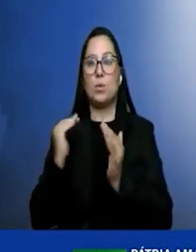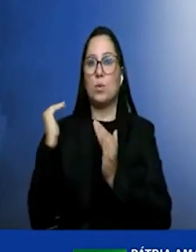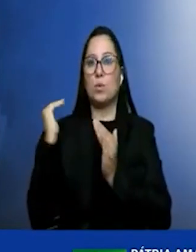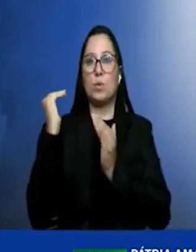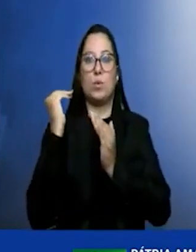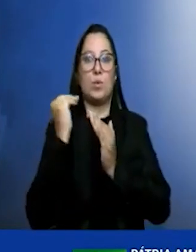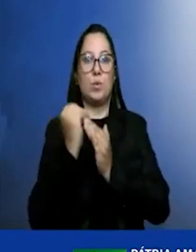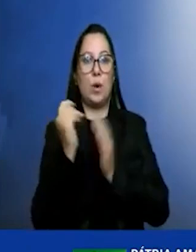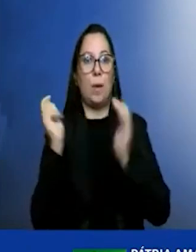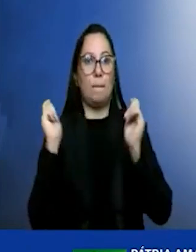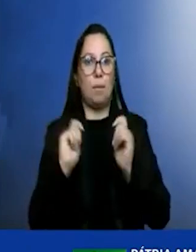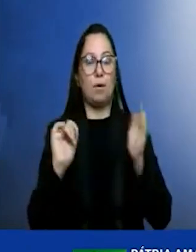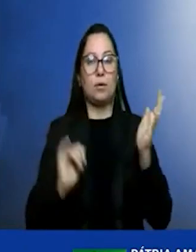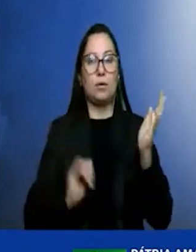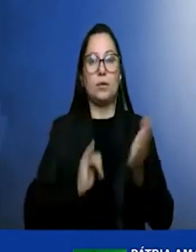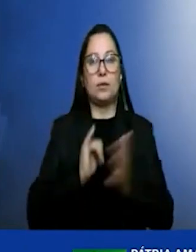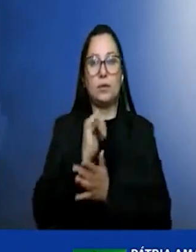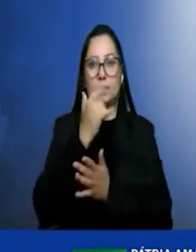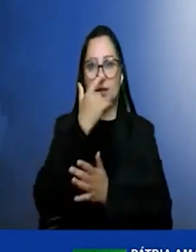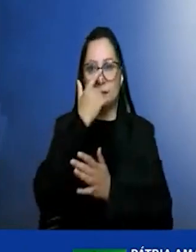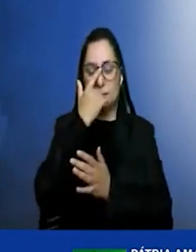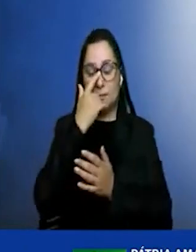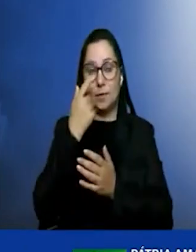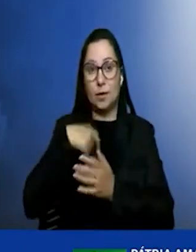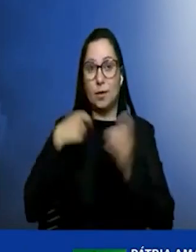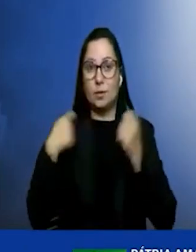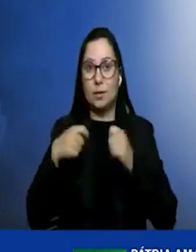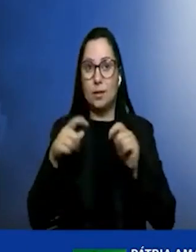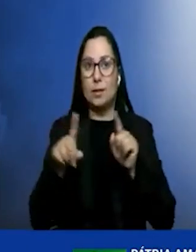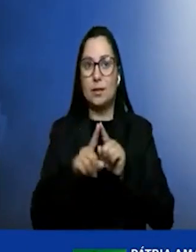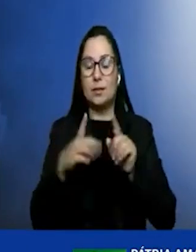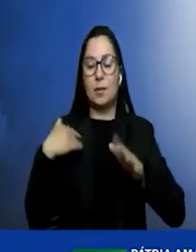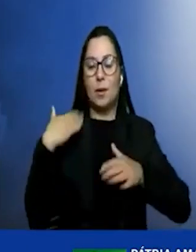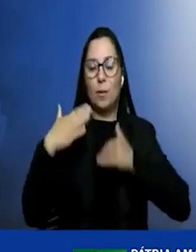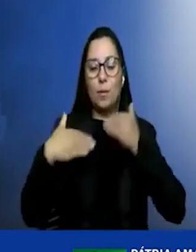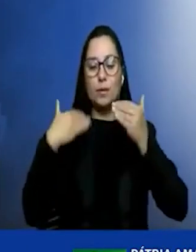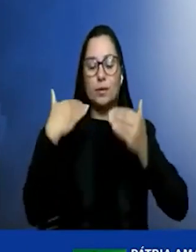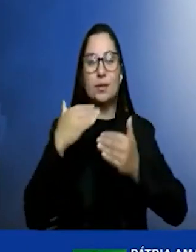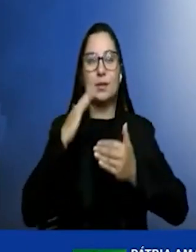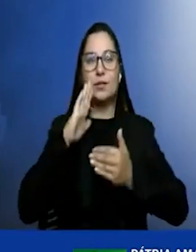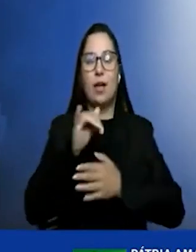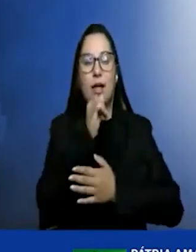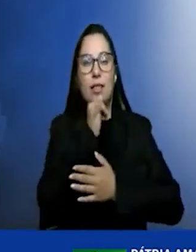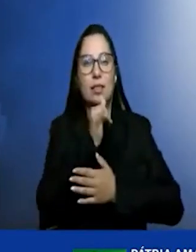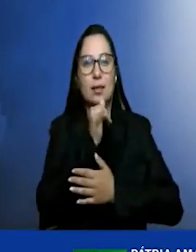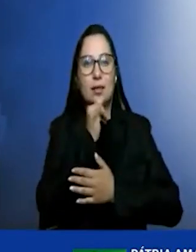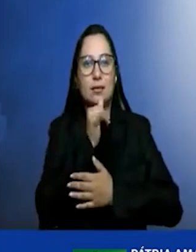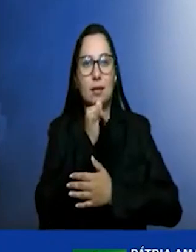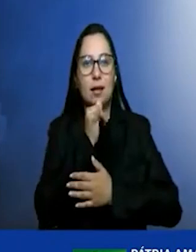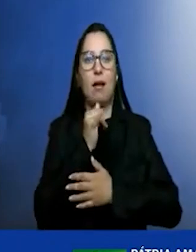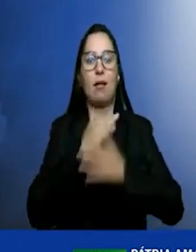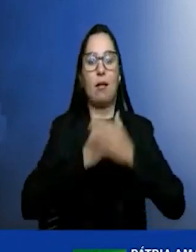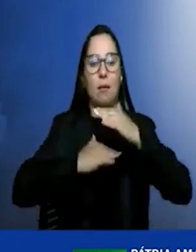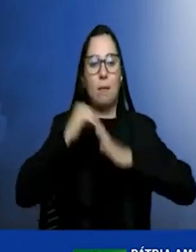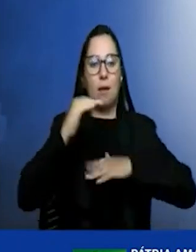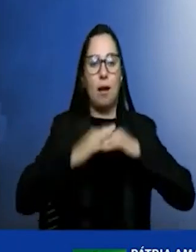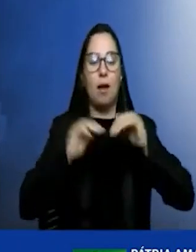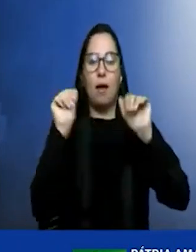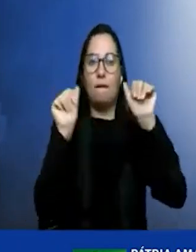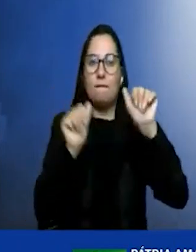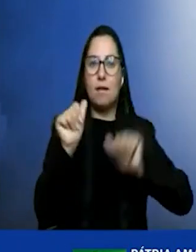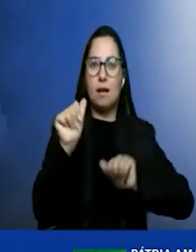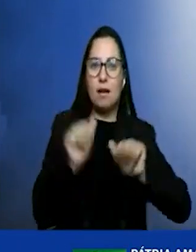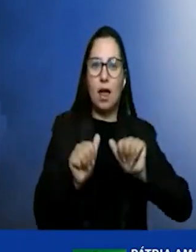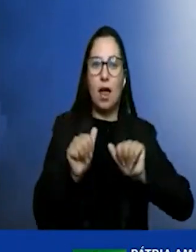isso possa acontecer e nós precisamos estar com todo esse processo testado aprimorado avaliar a durabilidade desses